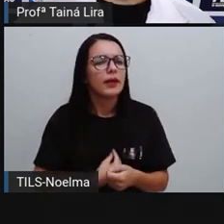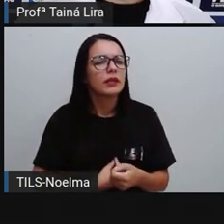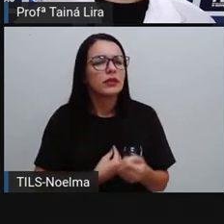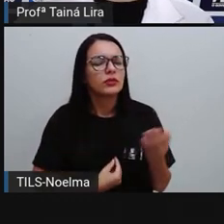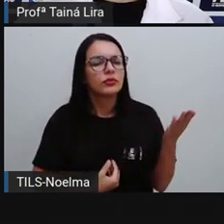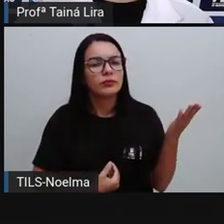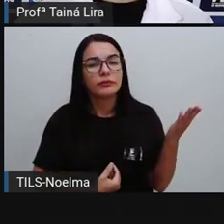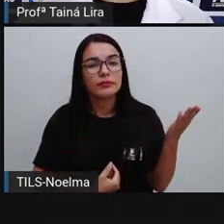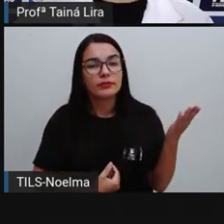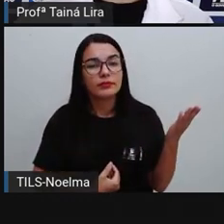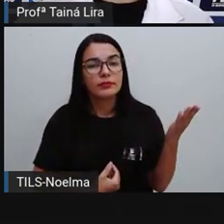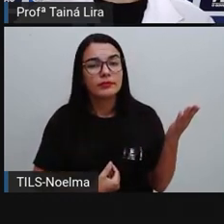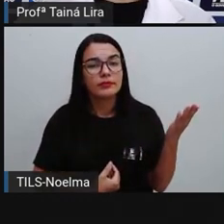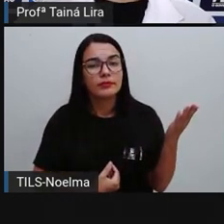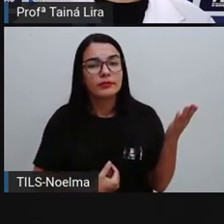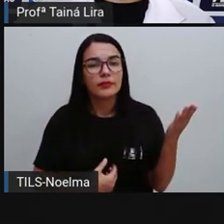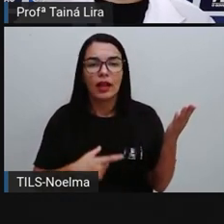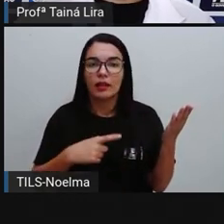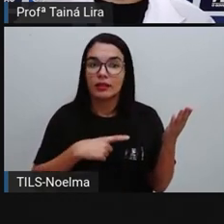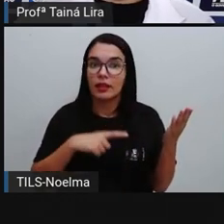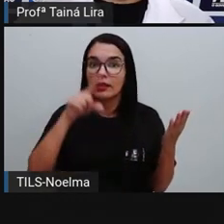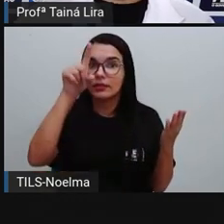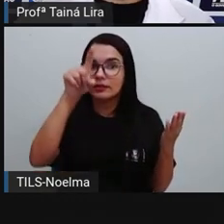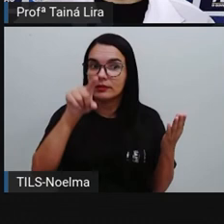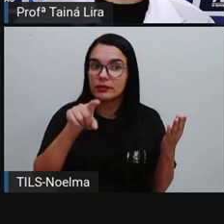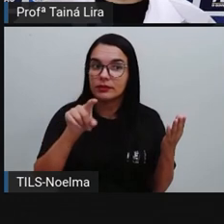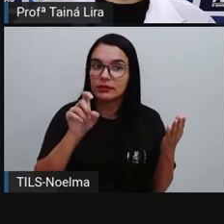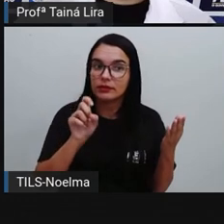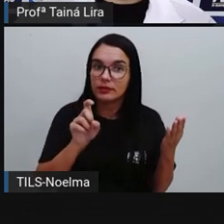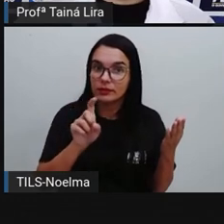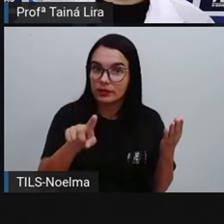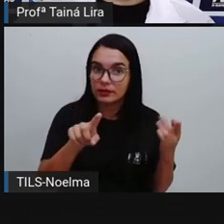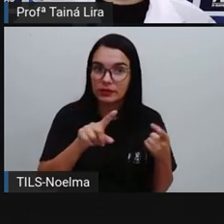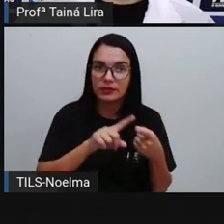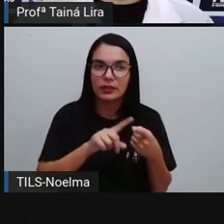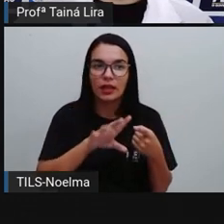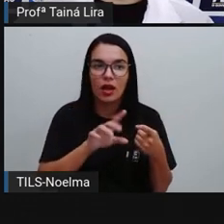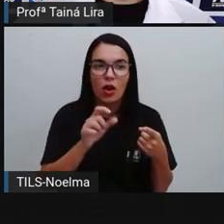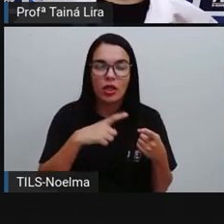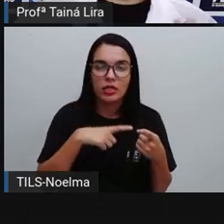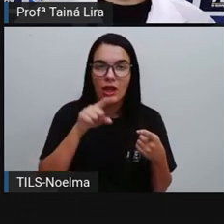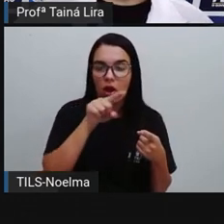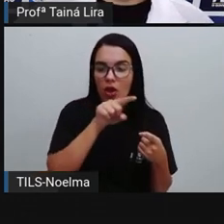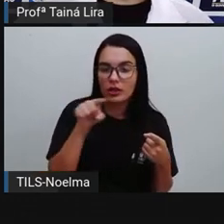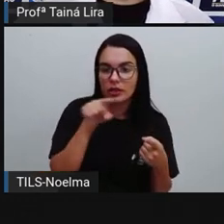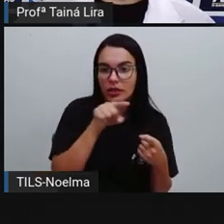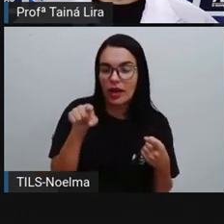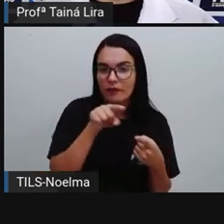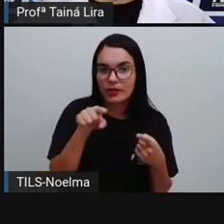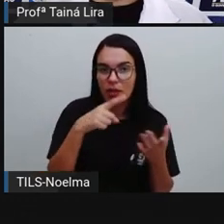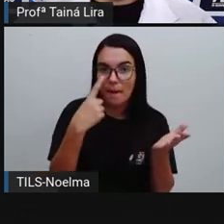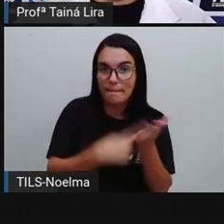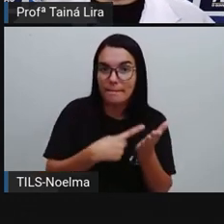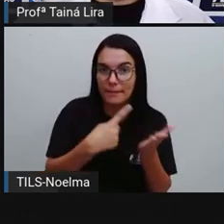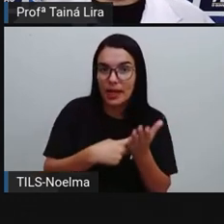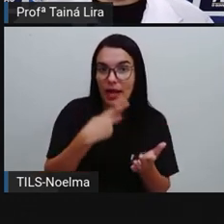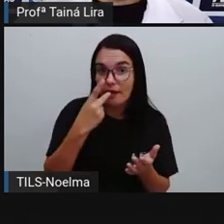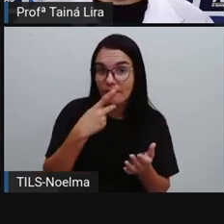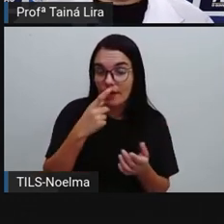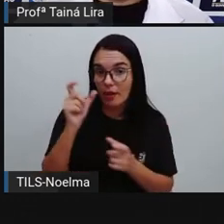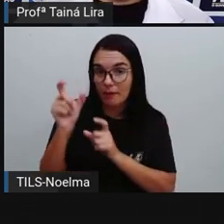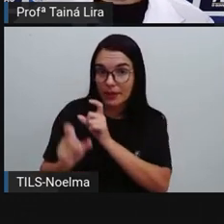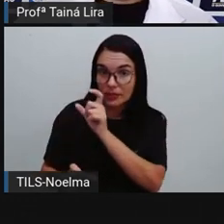Na fala que representam a exclamação, o travessão, desculpa, segundo, marcando ali a fala de um personagem,